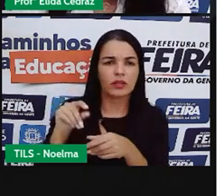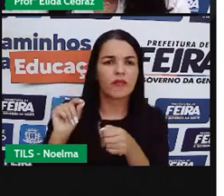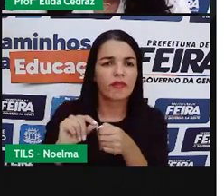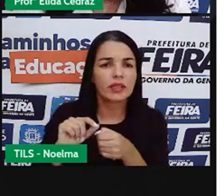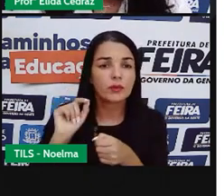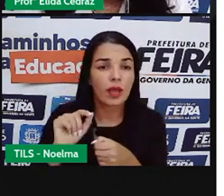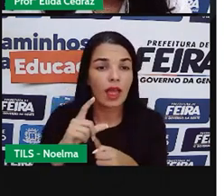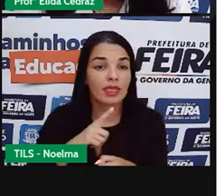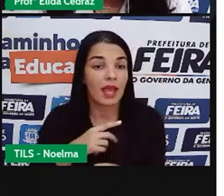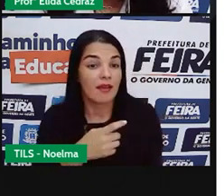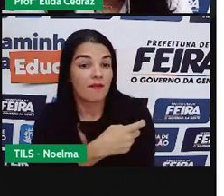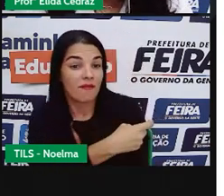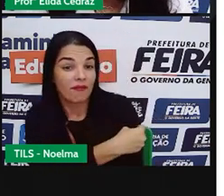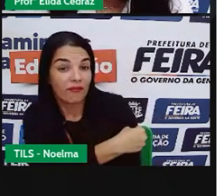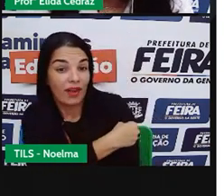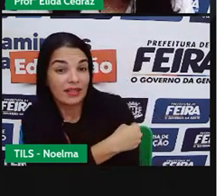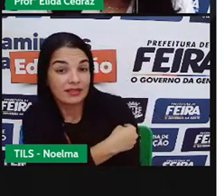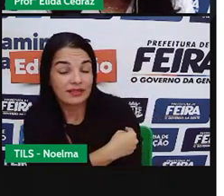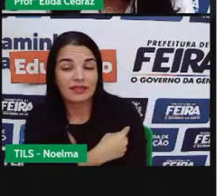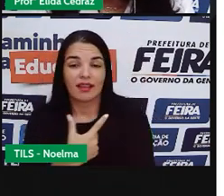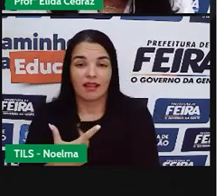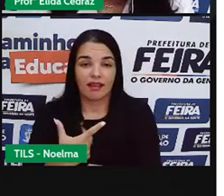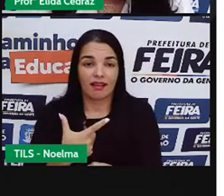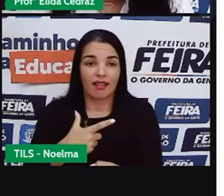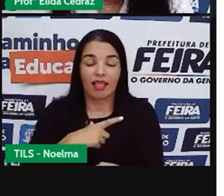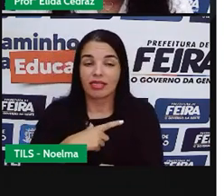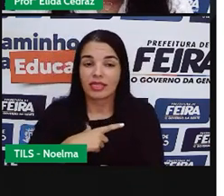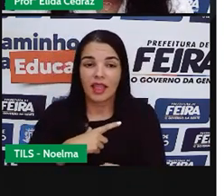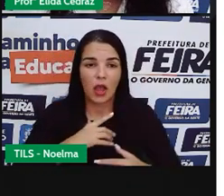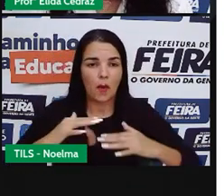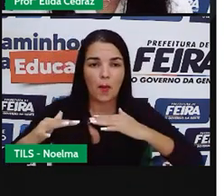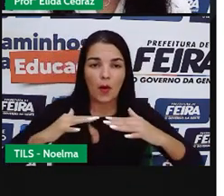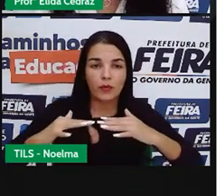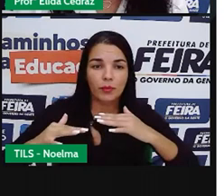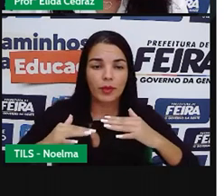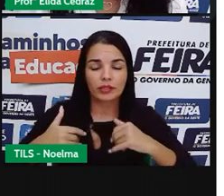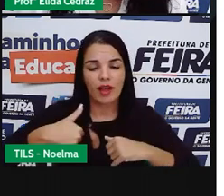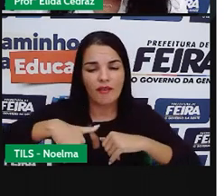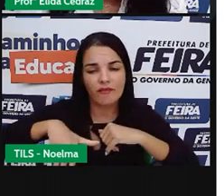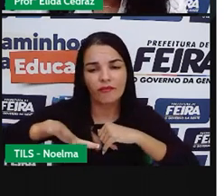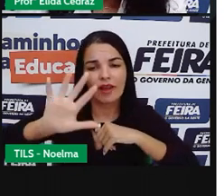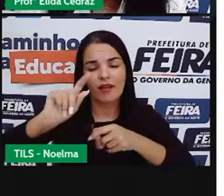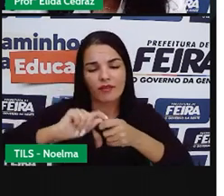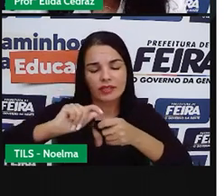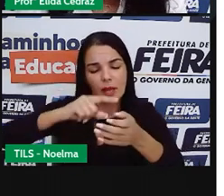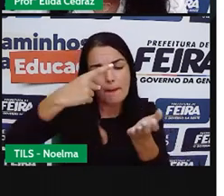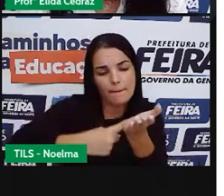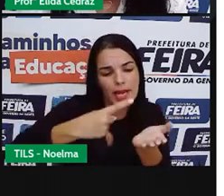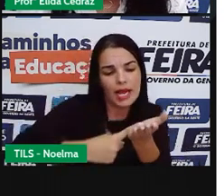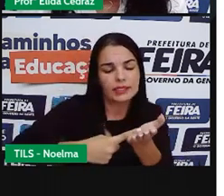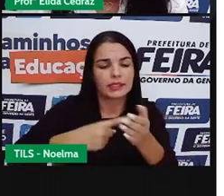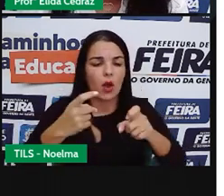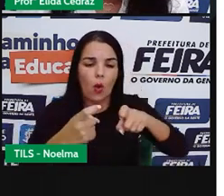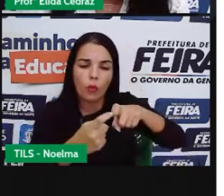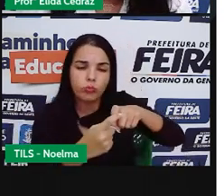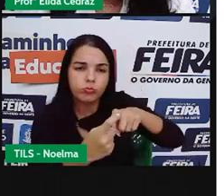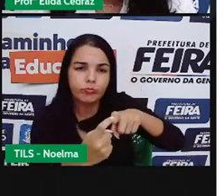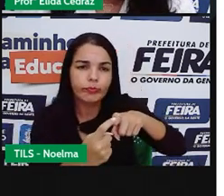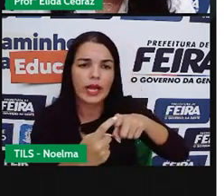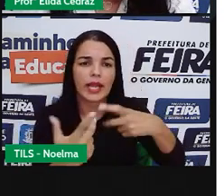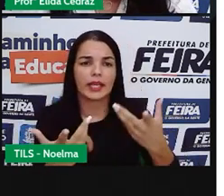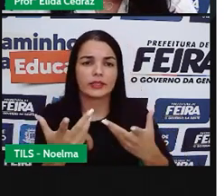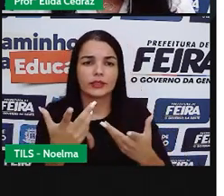postos, onde faz a mobilização da campanha da vacinação, onde faz a marcação de consulta,